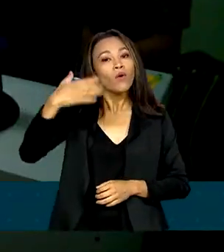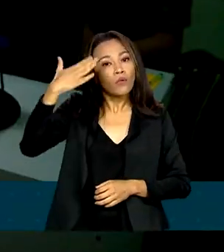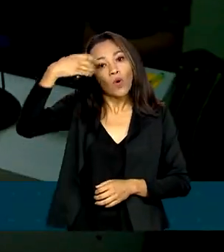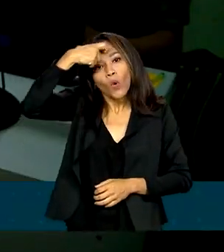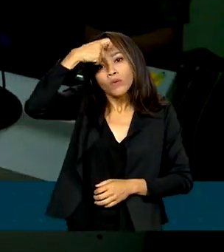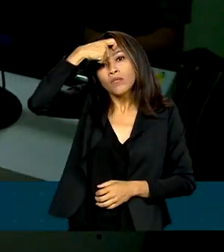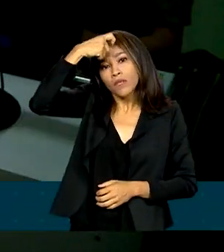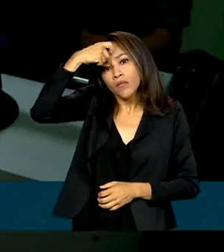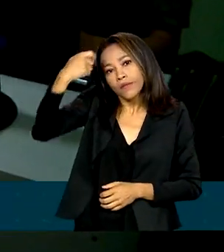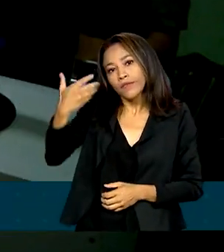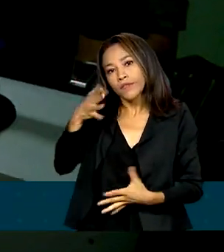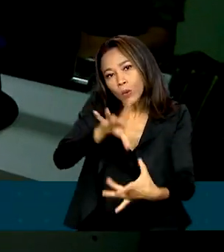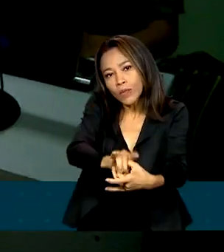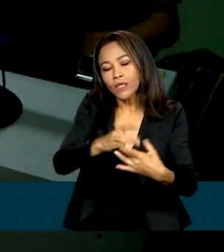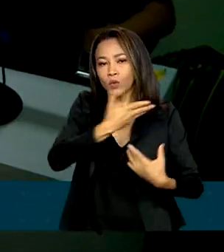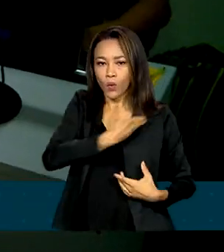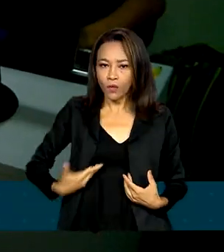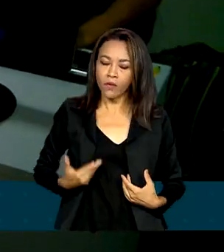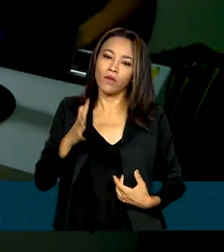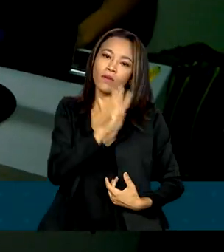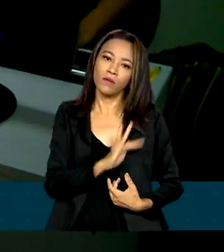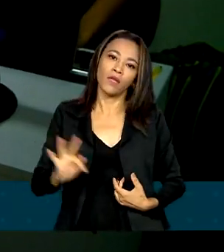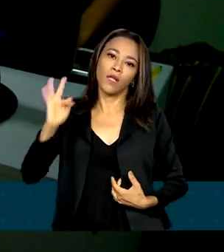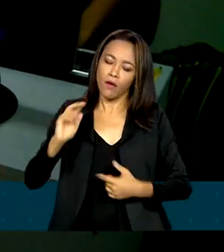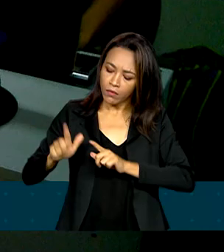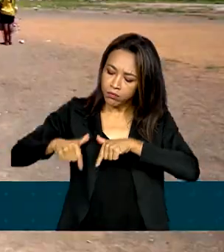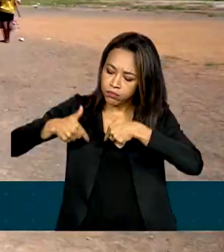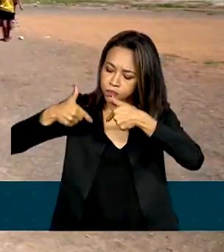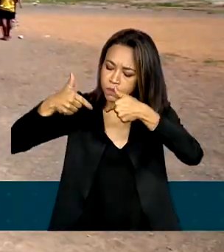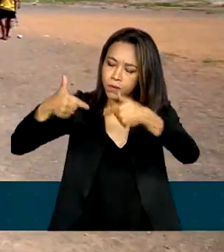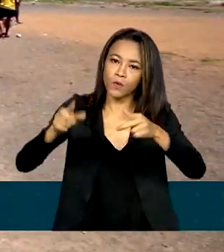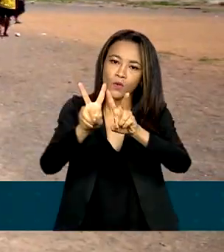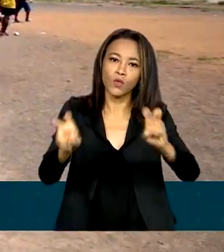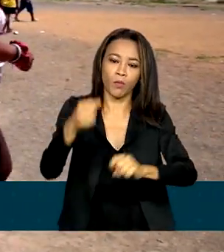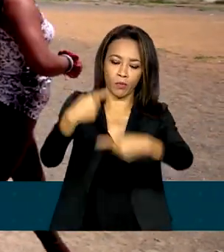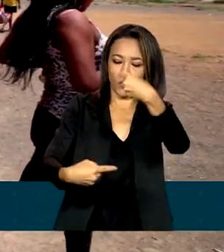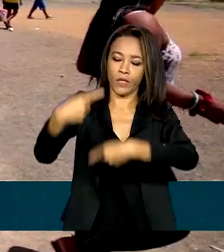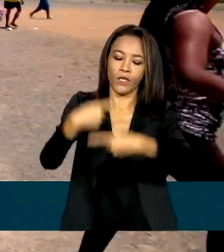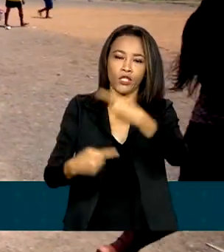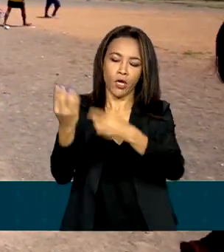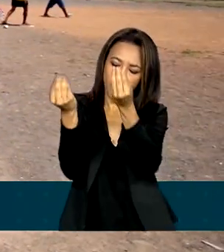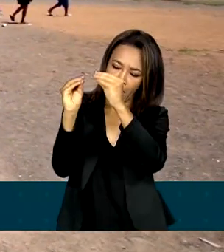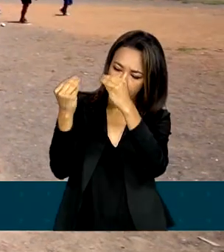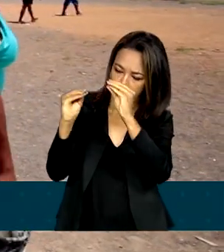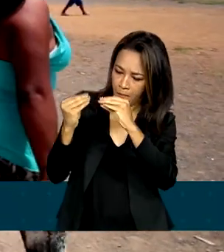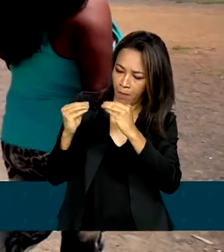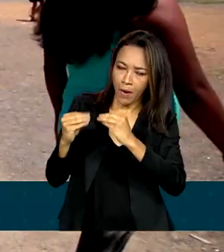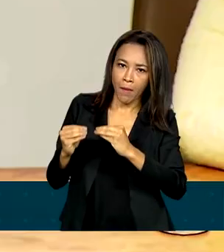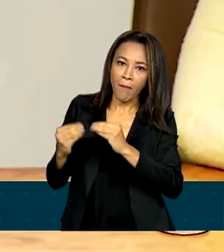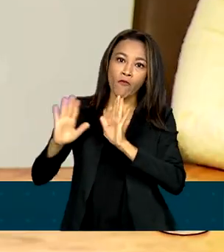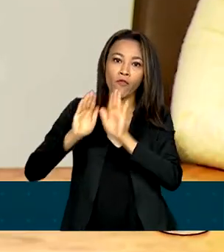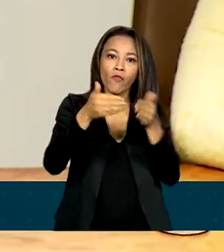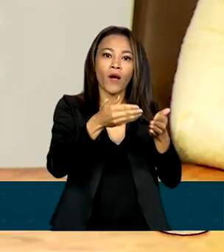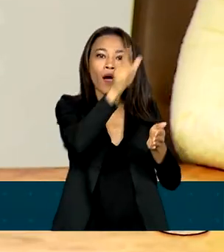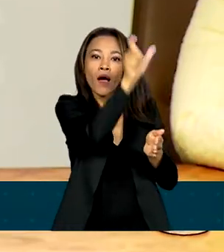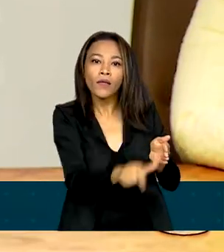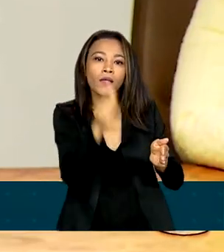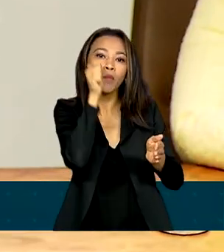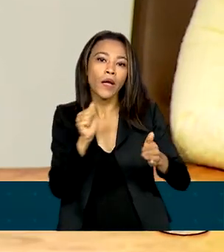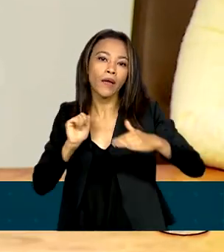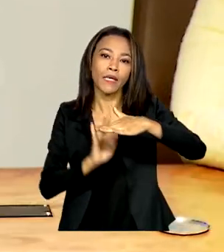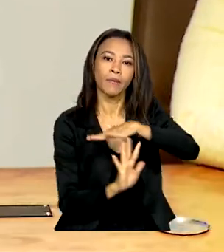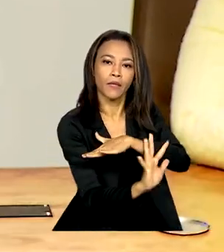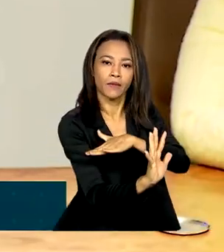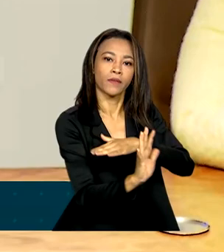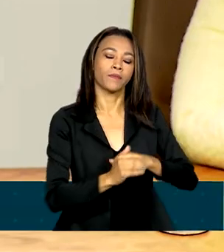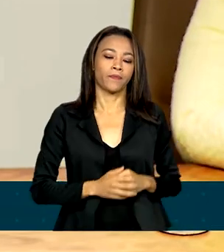vem trabalhando pela criação de políticas públicas específicas para a mulher migrante. Nós já iniciamos